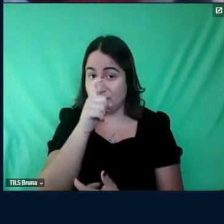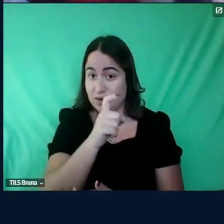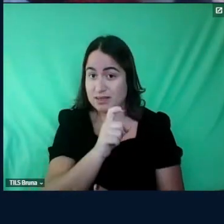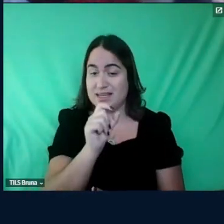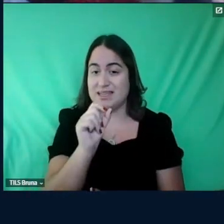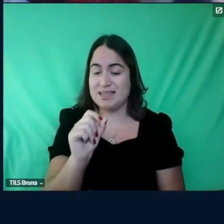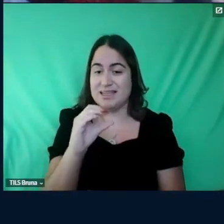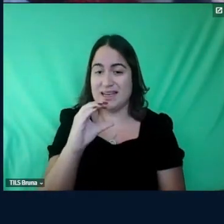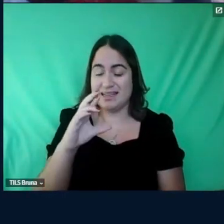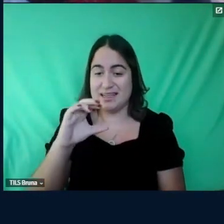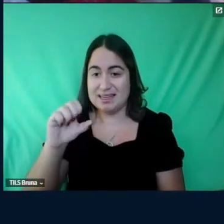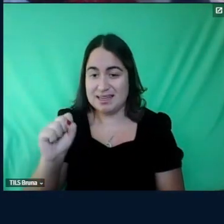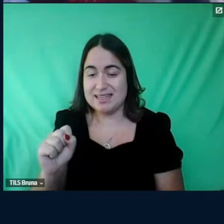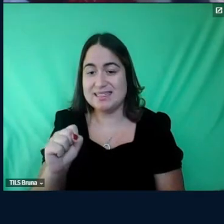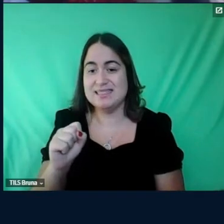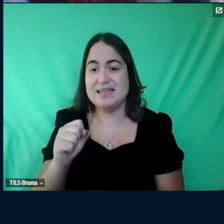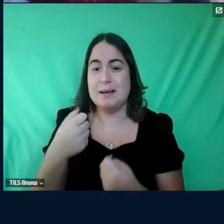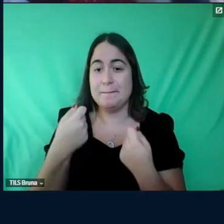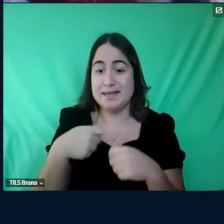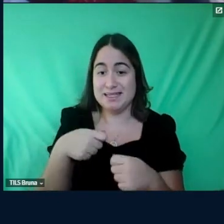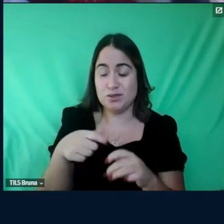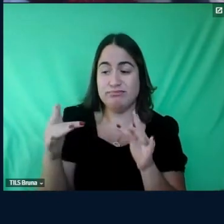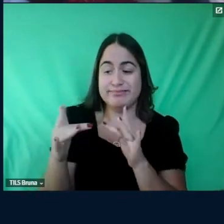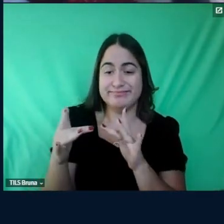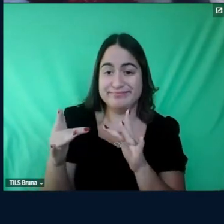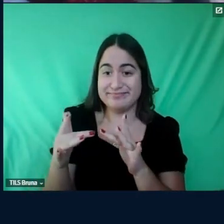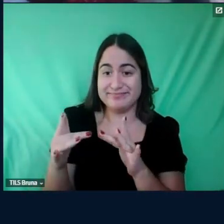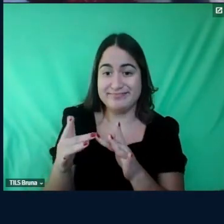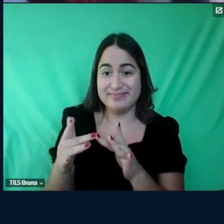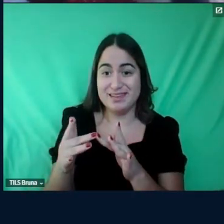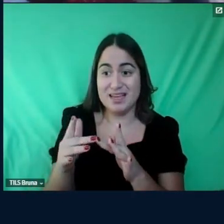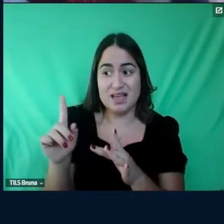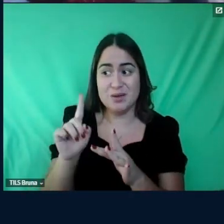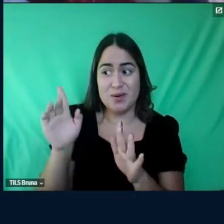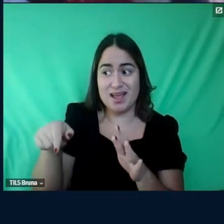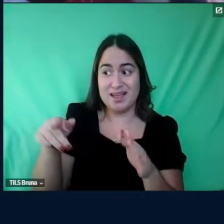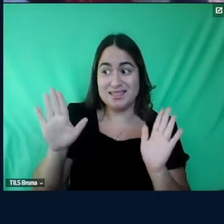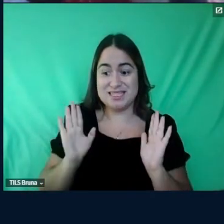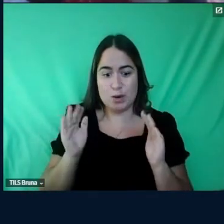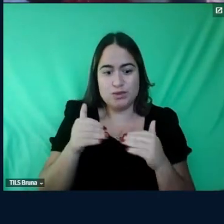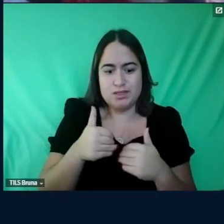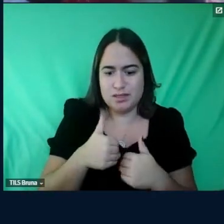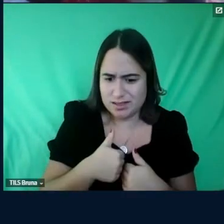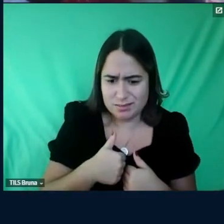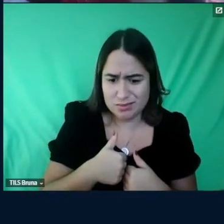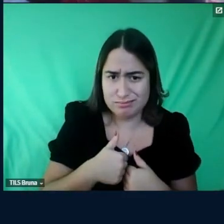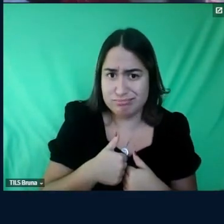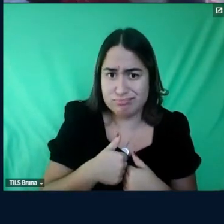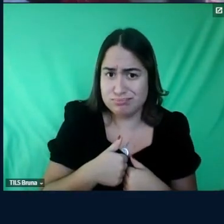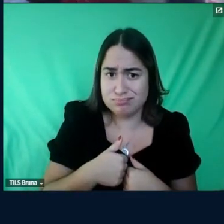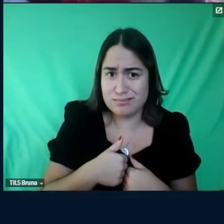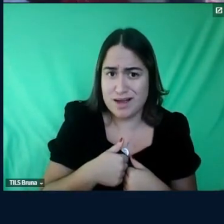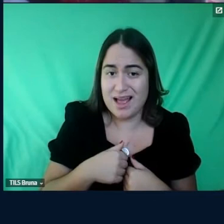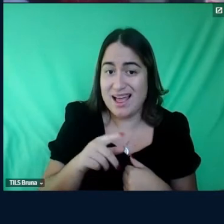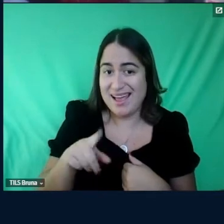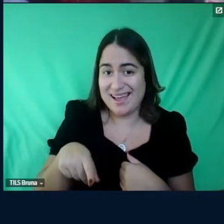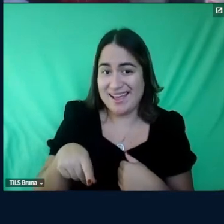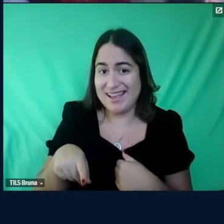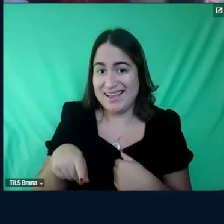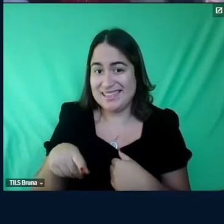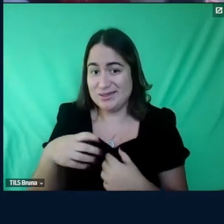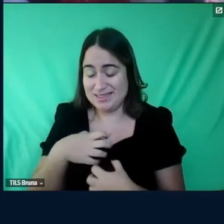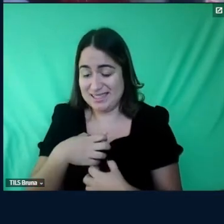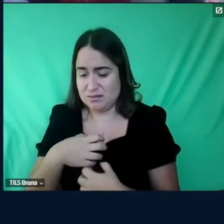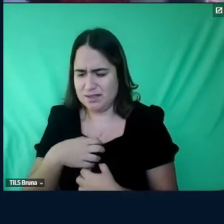lidar ali com a BIA não eram de autismo era de uma baixa autoestima